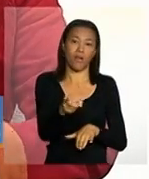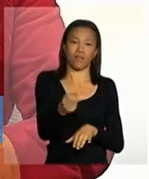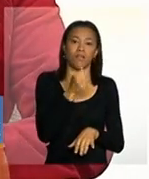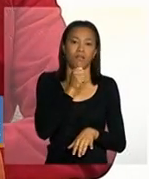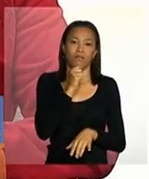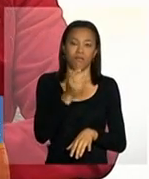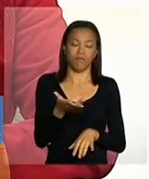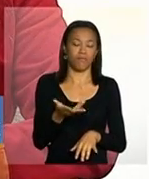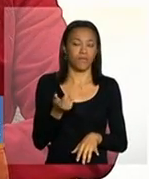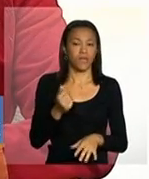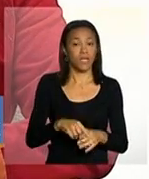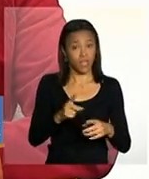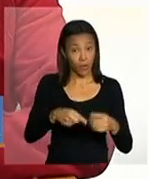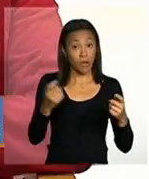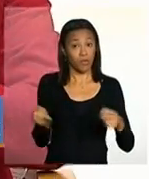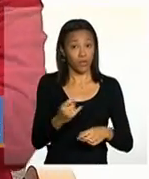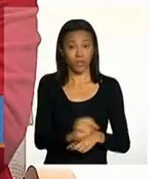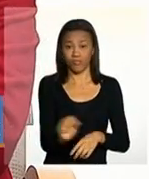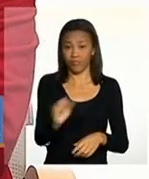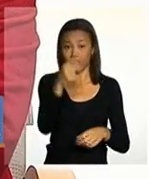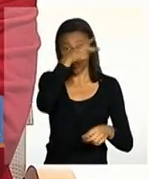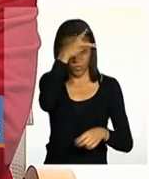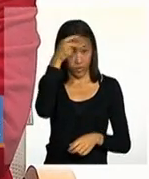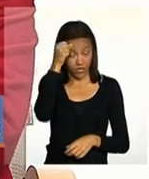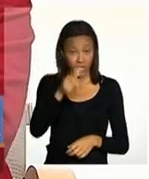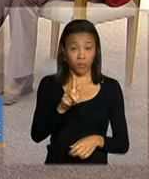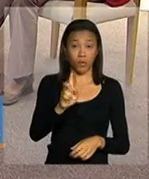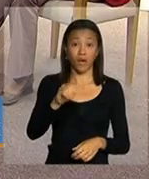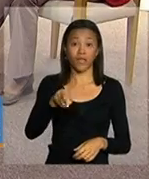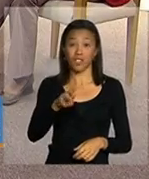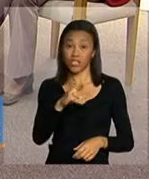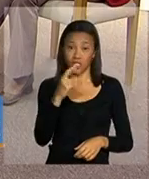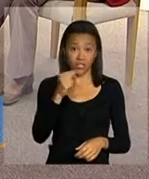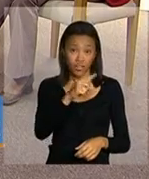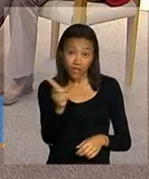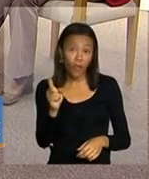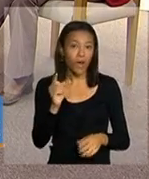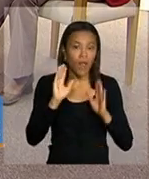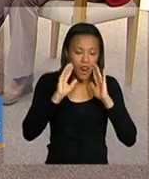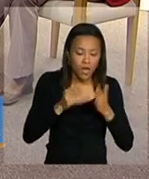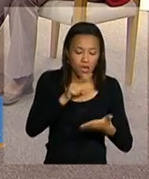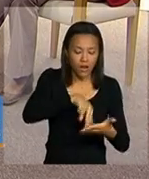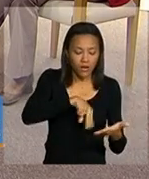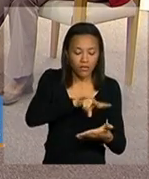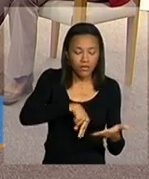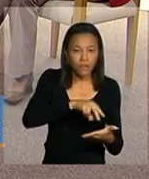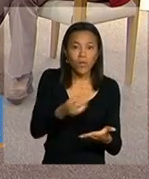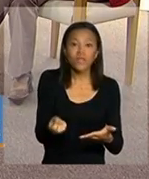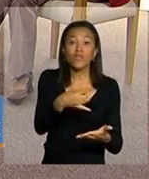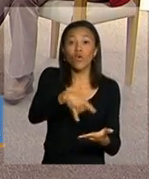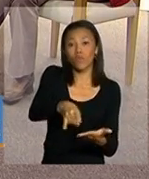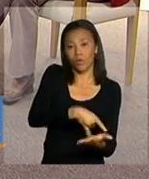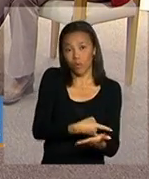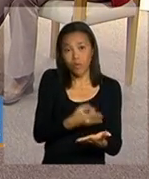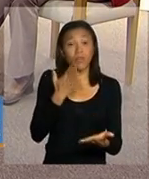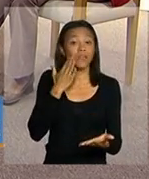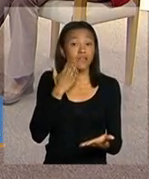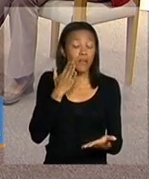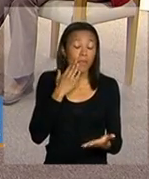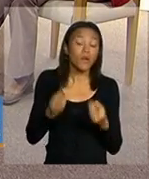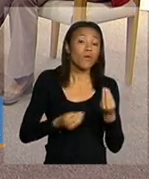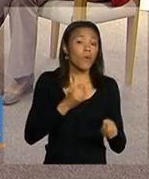importante que as gestões municipais conforme a Cristina já falou leiam com atenção a instrução operacional e a portaria justamente para